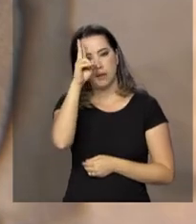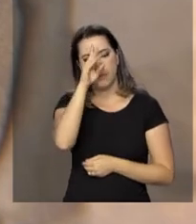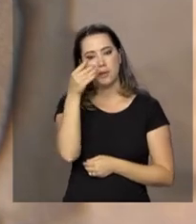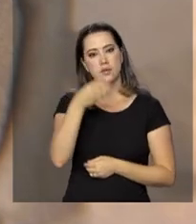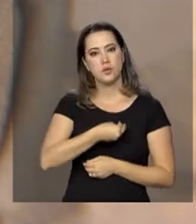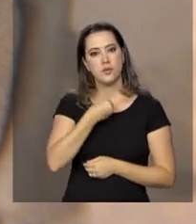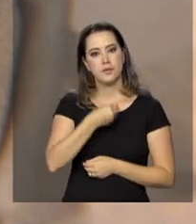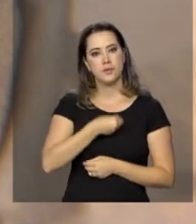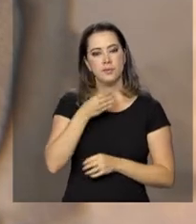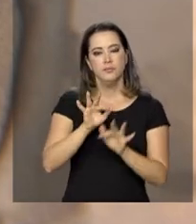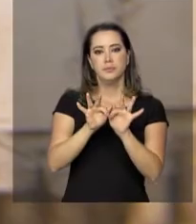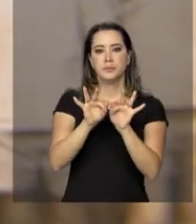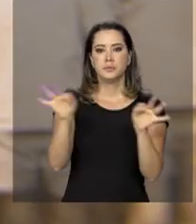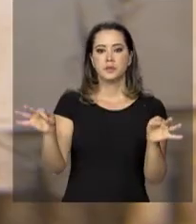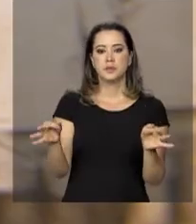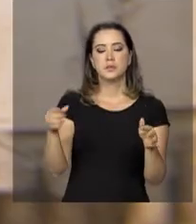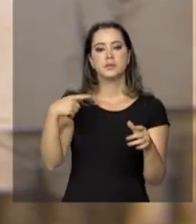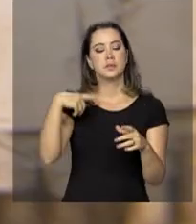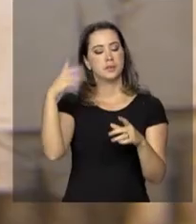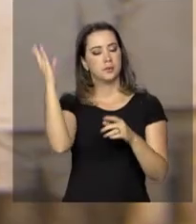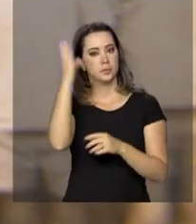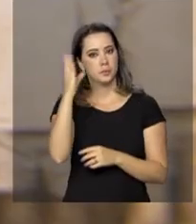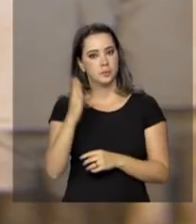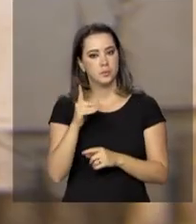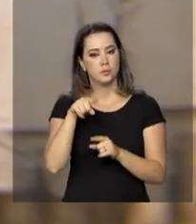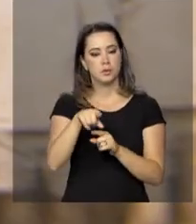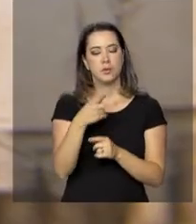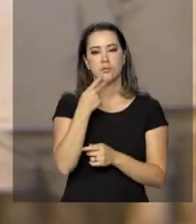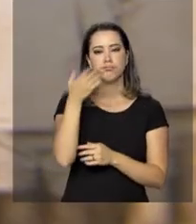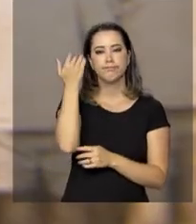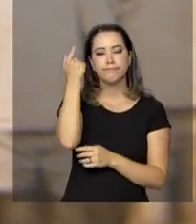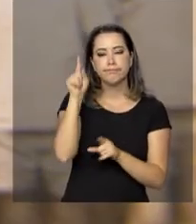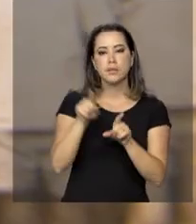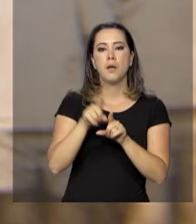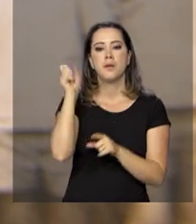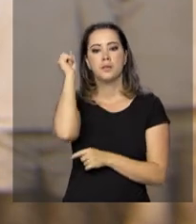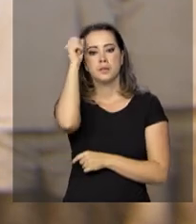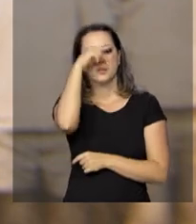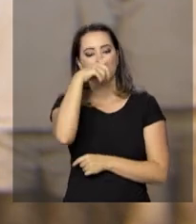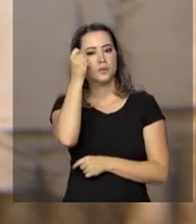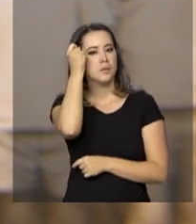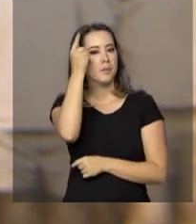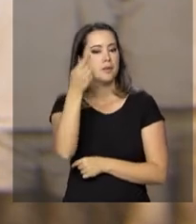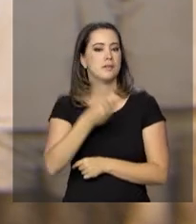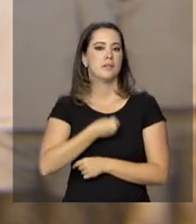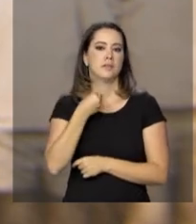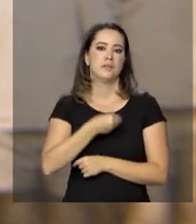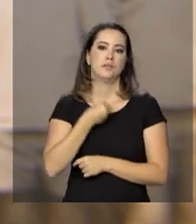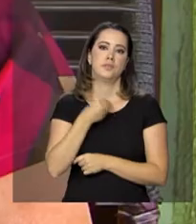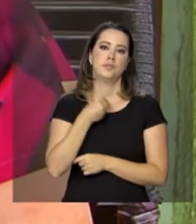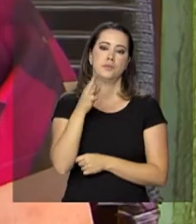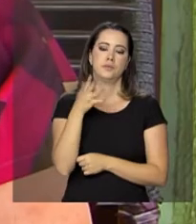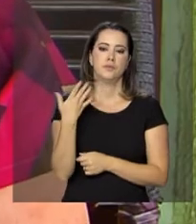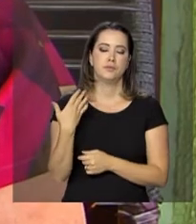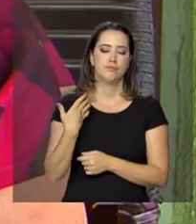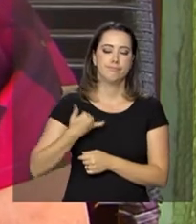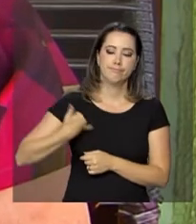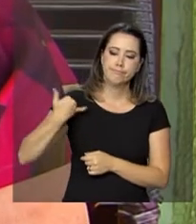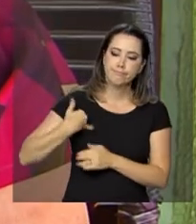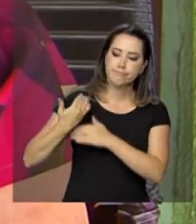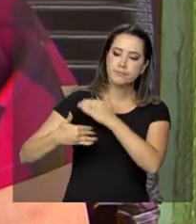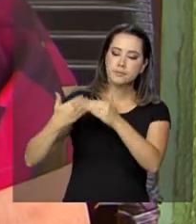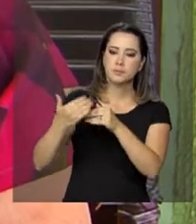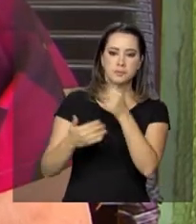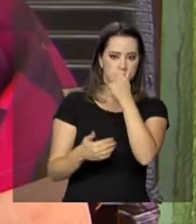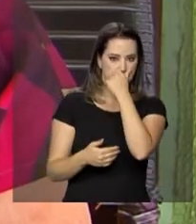simples no interior do Brasil. Uma época em que, segundo ela, era difícil pensar em viver tanto tempo. Difícil em ter